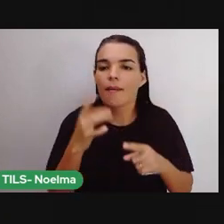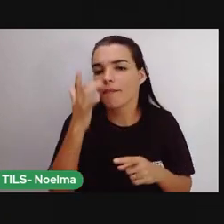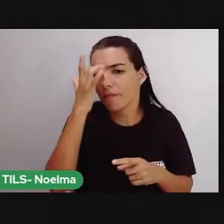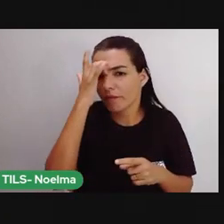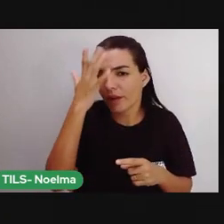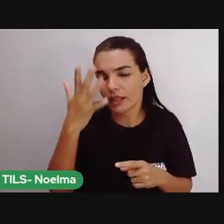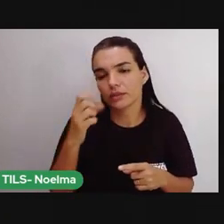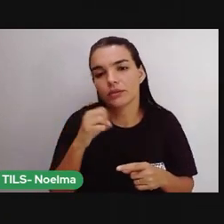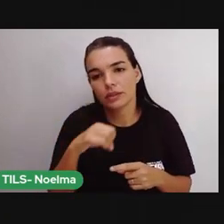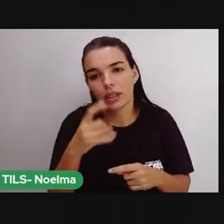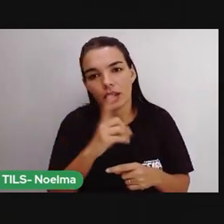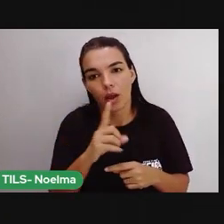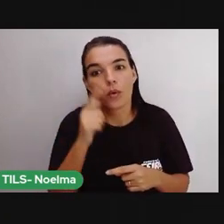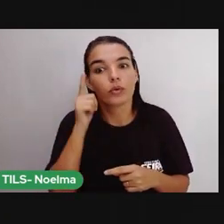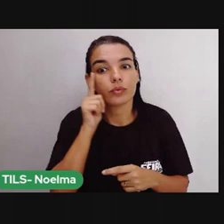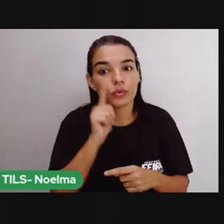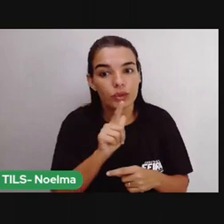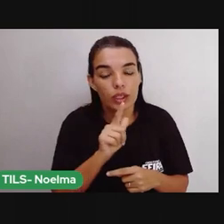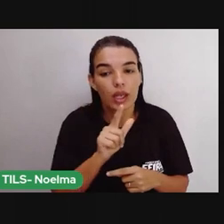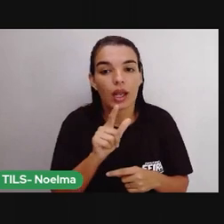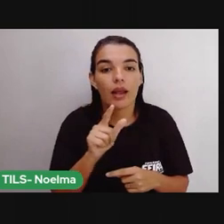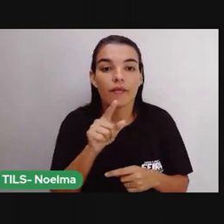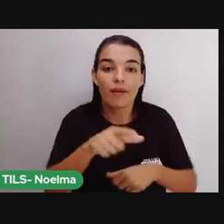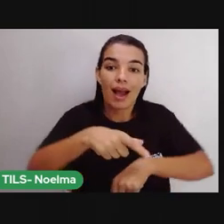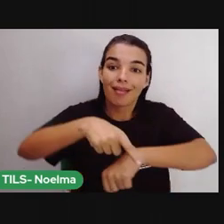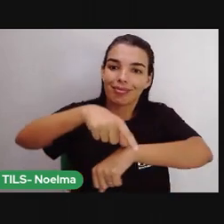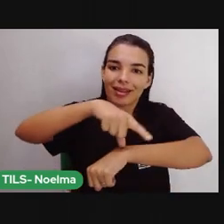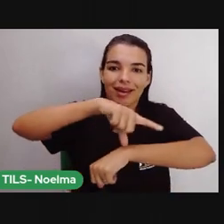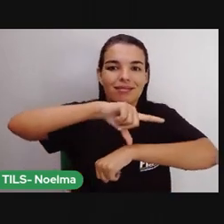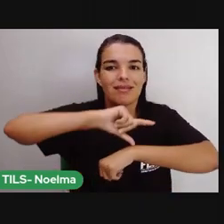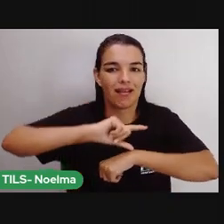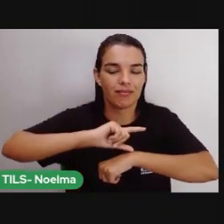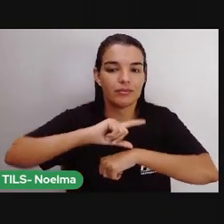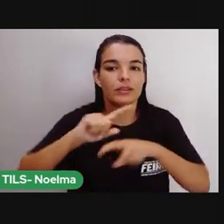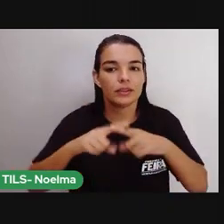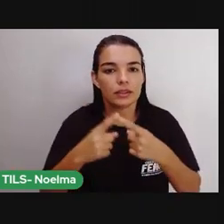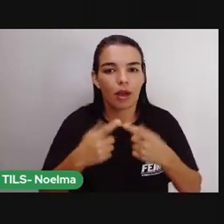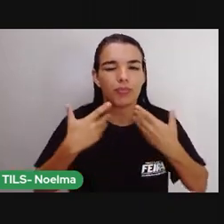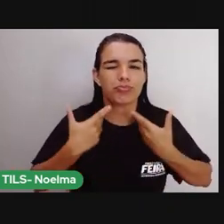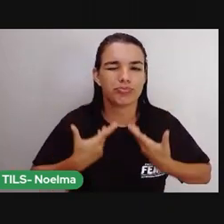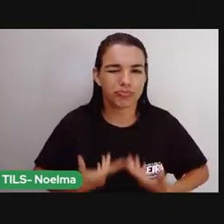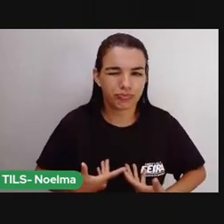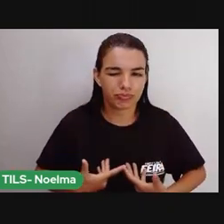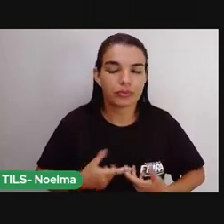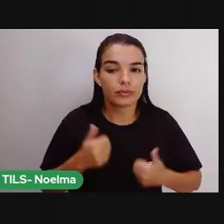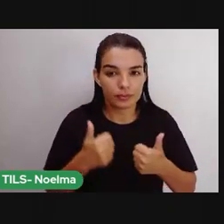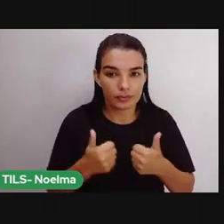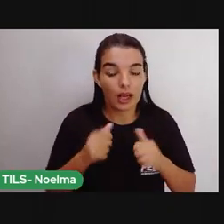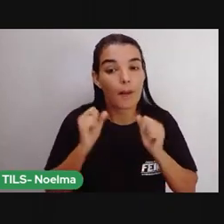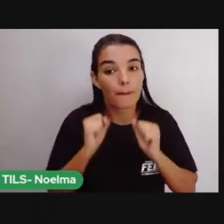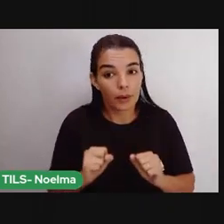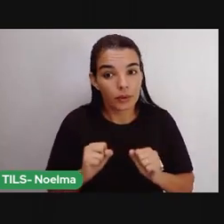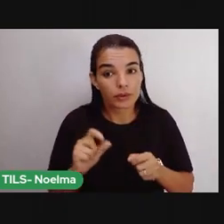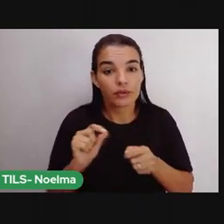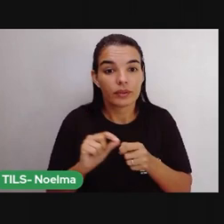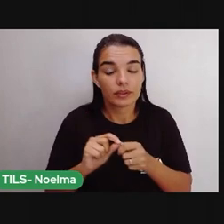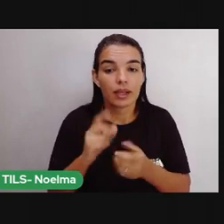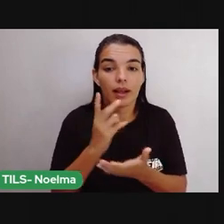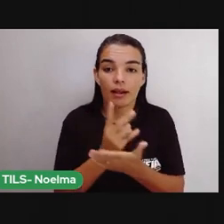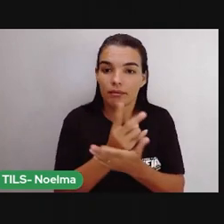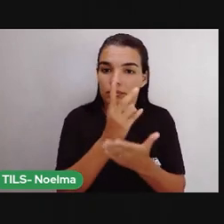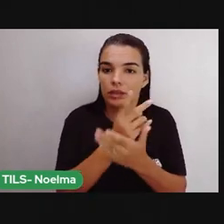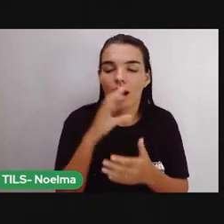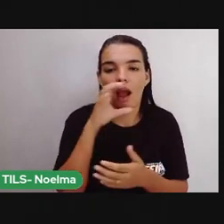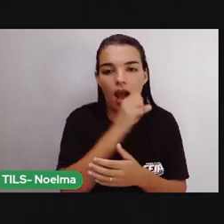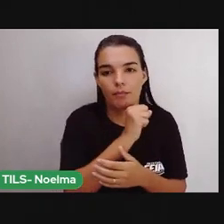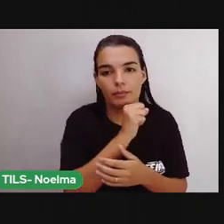desenvolvimento de vocês. Vocês vão ficar atrasados. Vai acumular. Vai sobrecarregar vocês demais. Então, entregue as suas